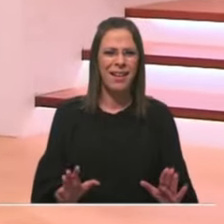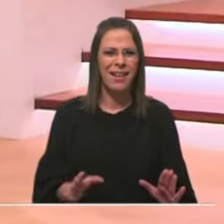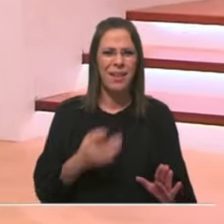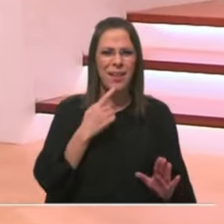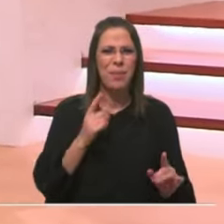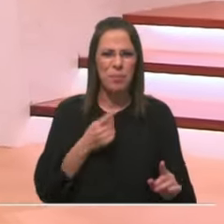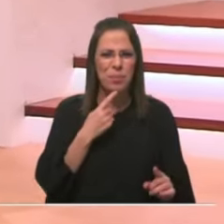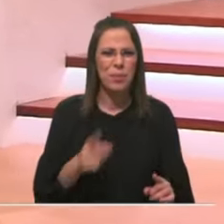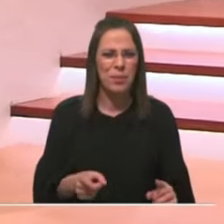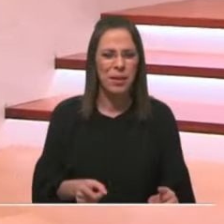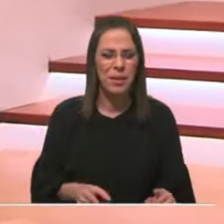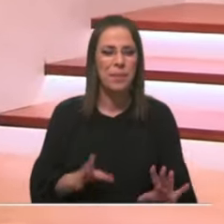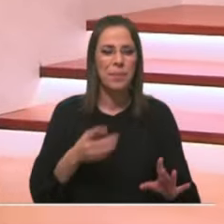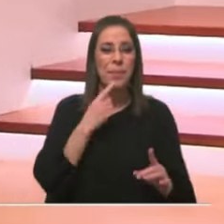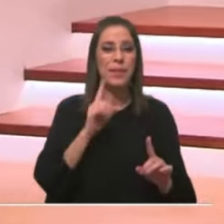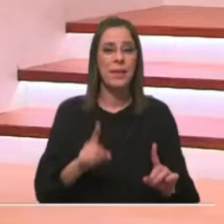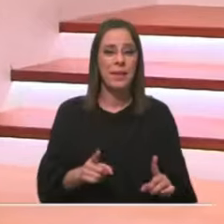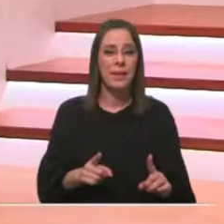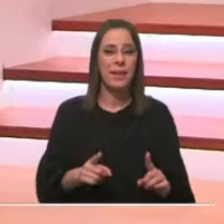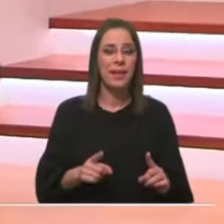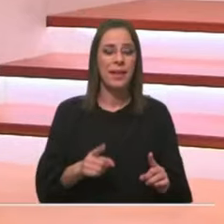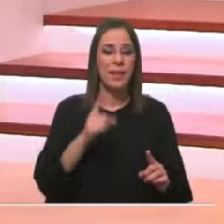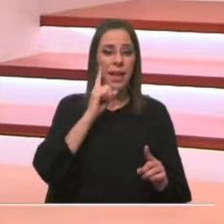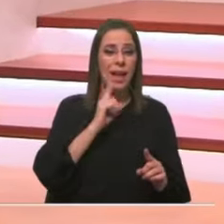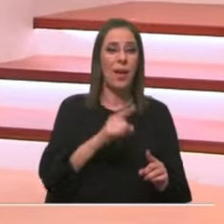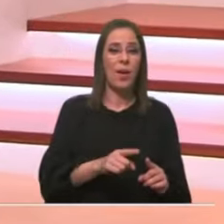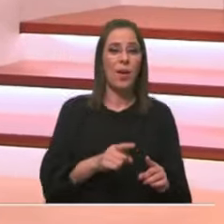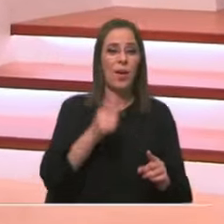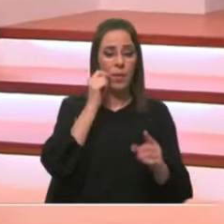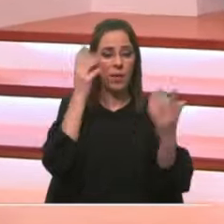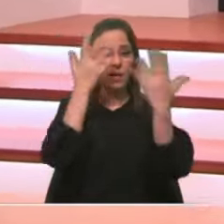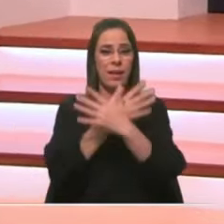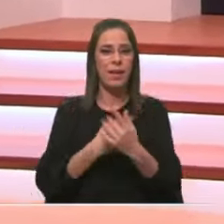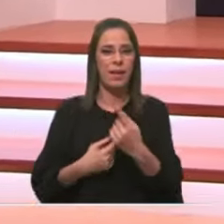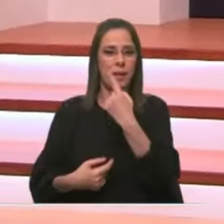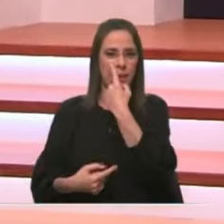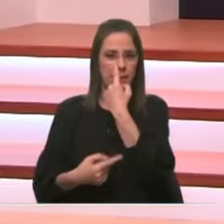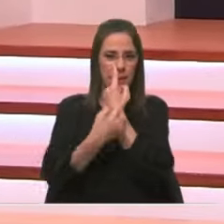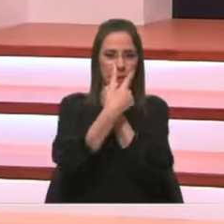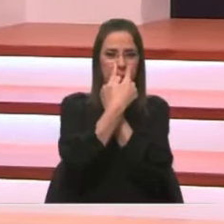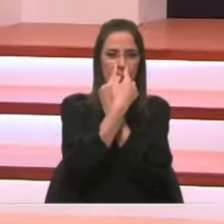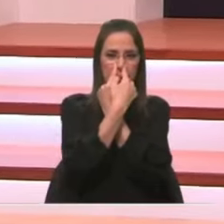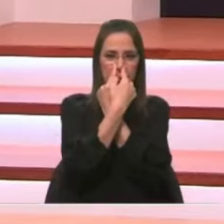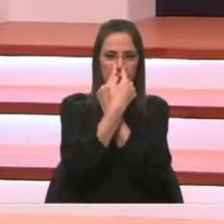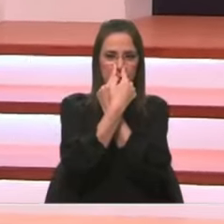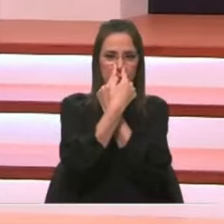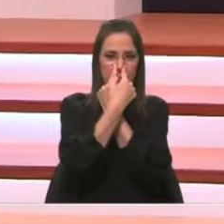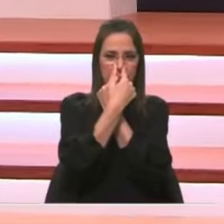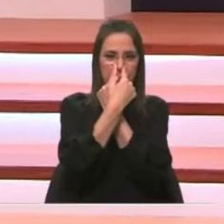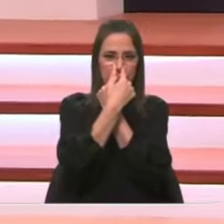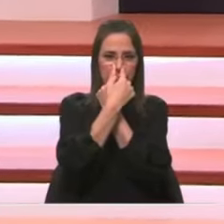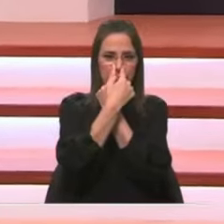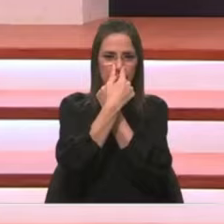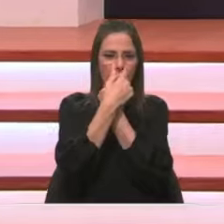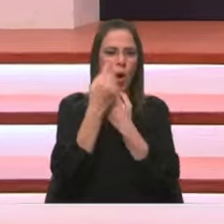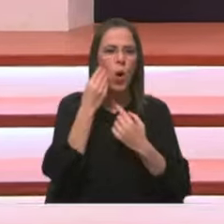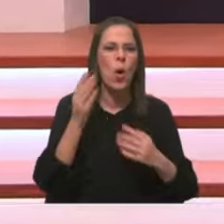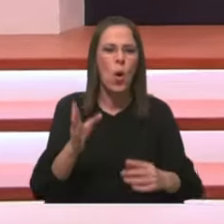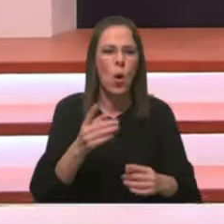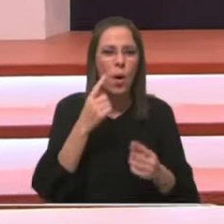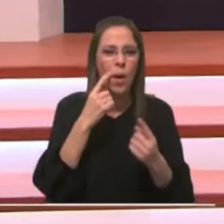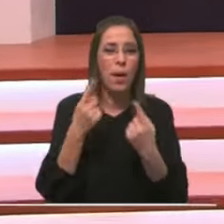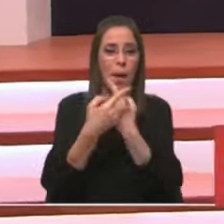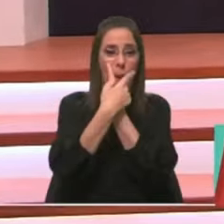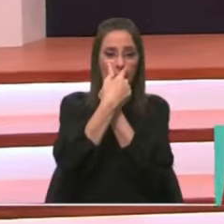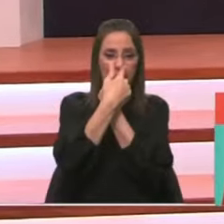Não percebeste? Eu percebi que ele conseguiu e ela não ficou ali. Queres ver outra vez? Como é que é? Põe-se as mãos